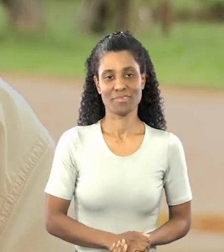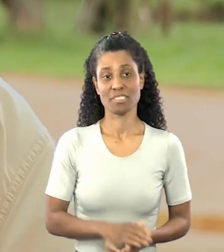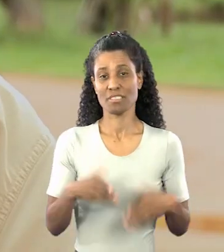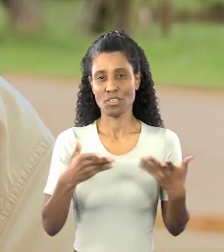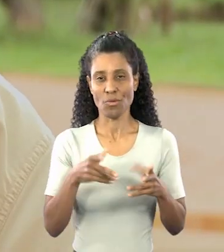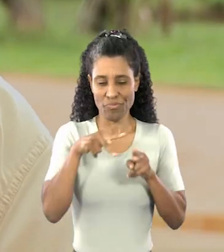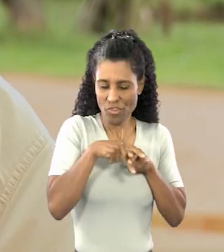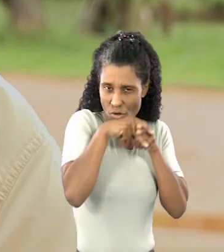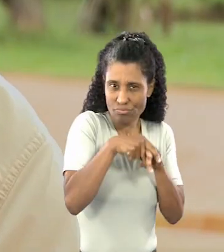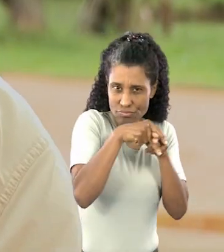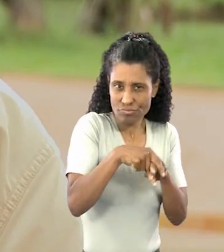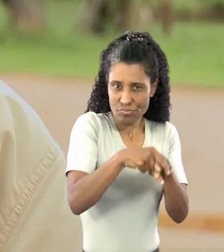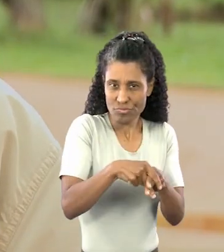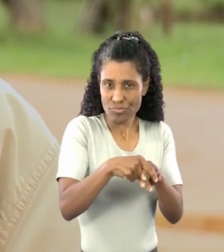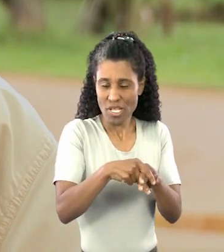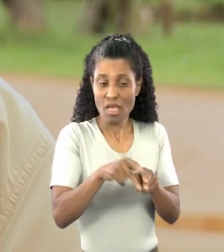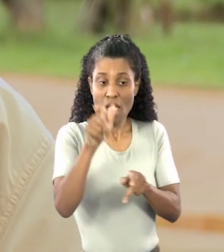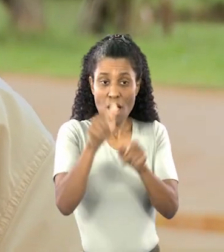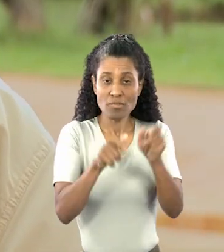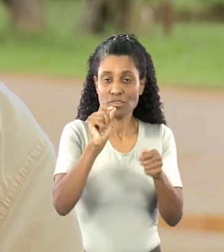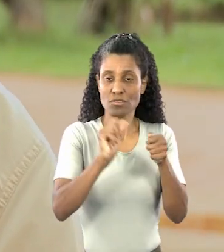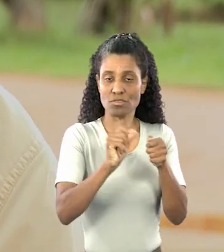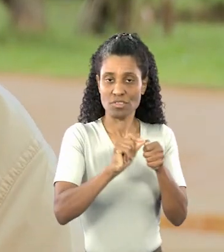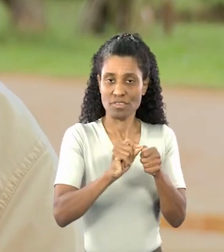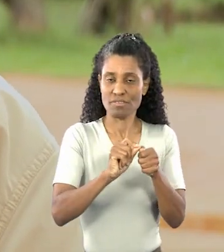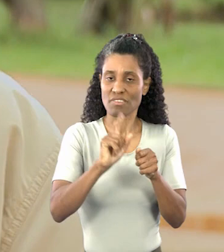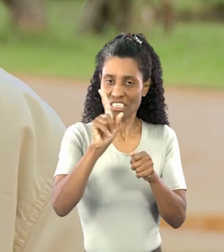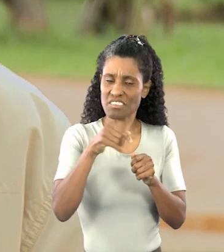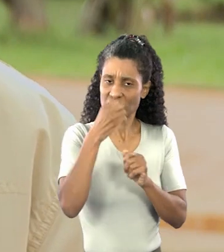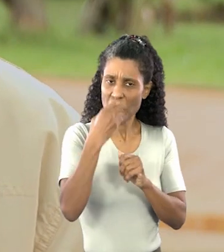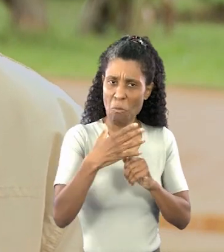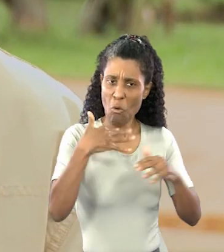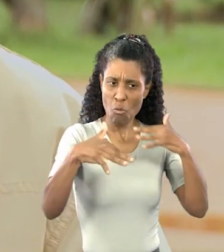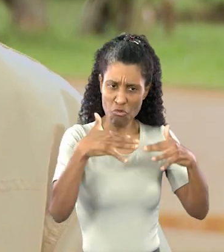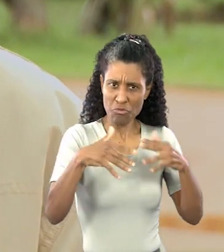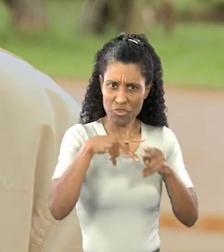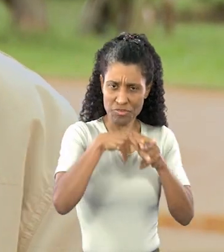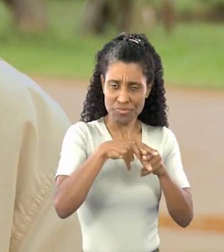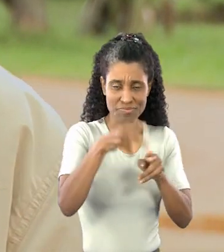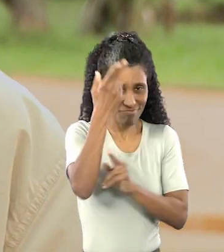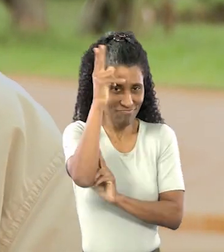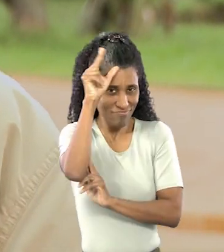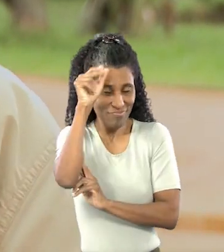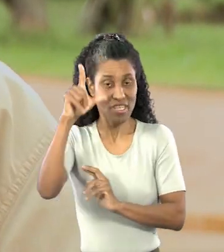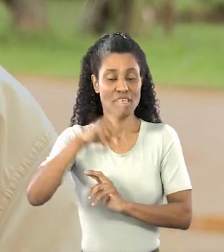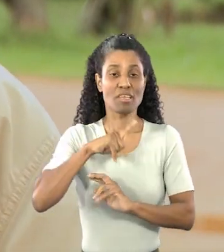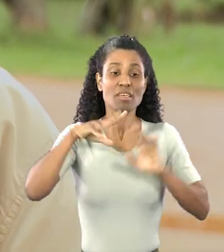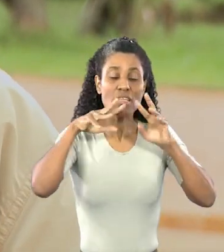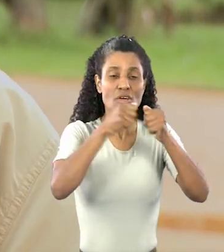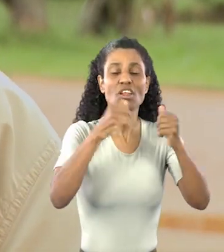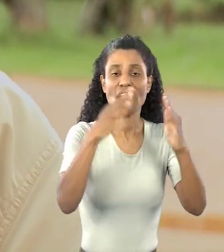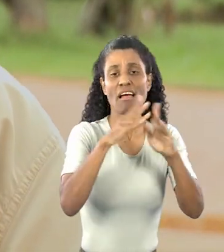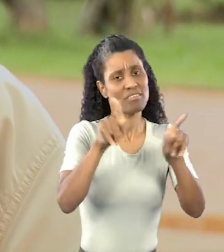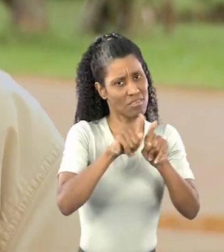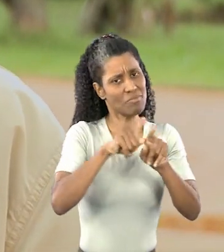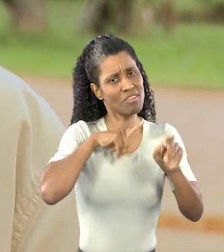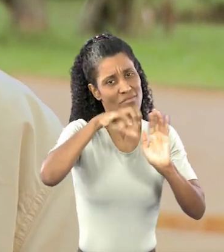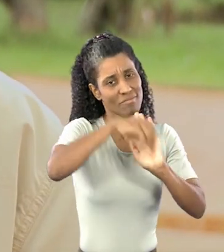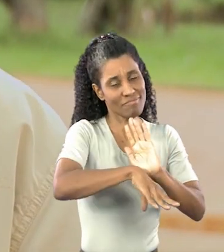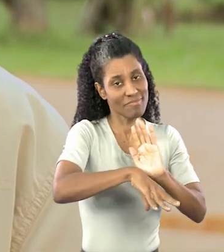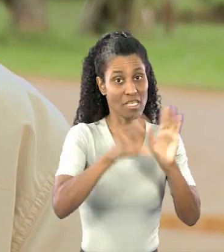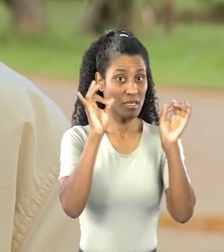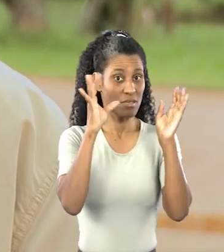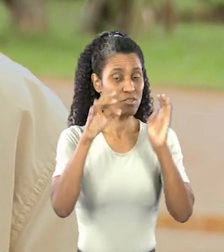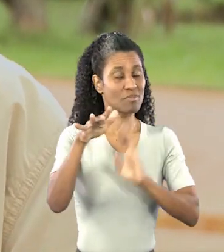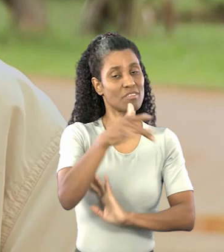Assim como na ecoterapia, onde o praticante se beneficia do movimento dos cavalos, quem tem um animal doméstico dentro de casa também tem